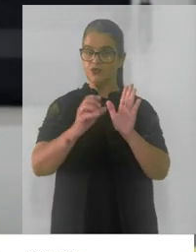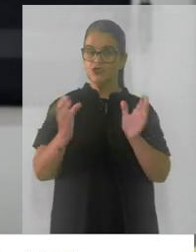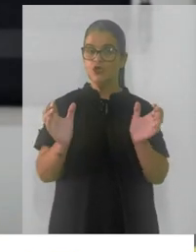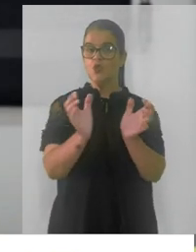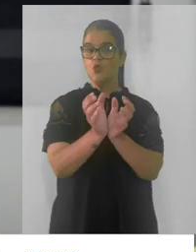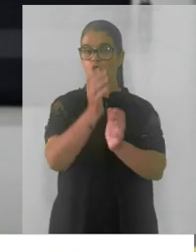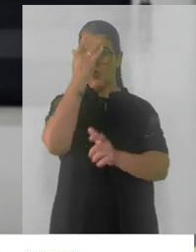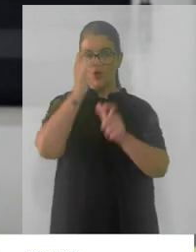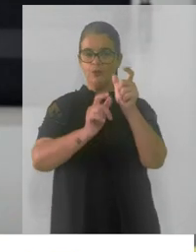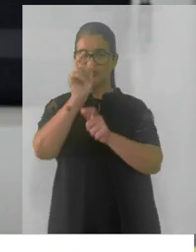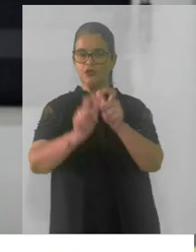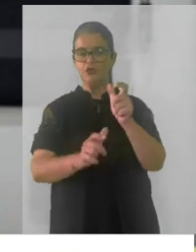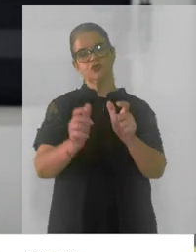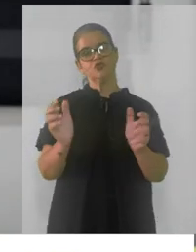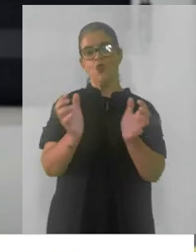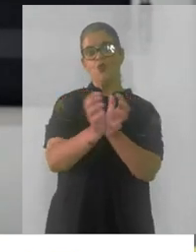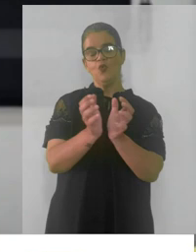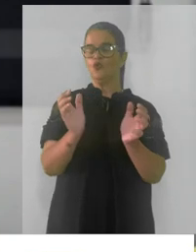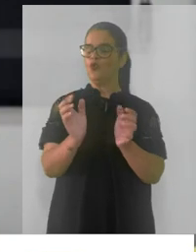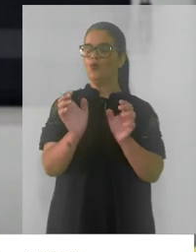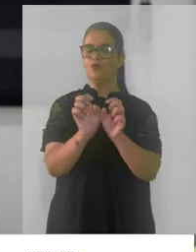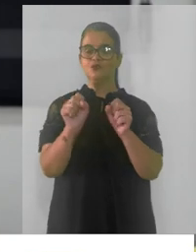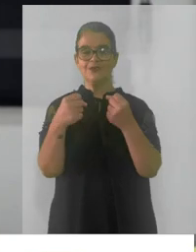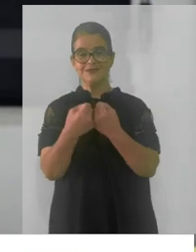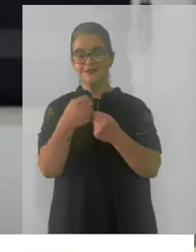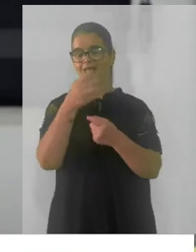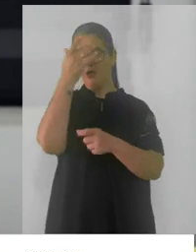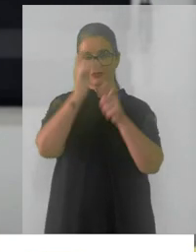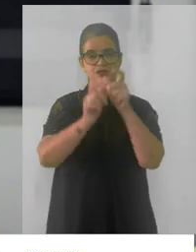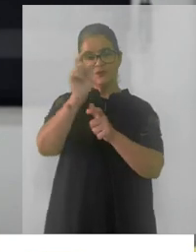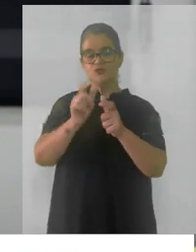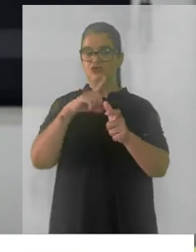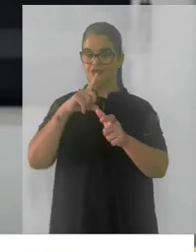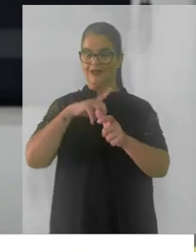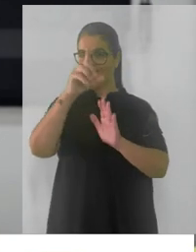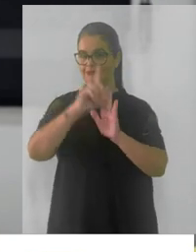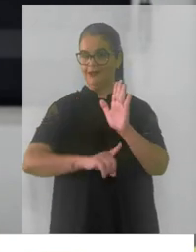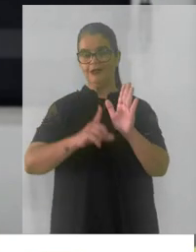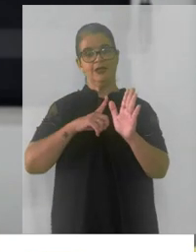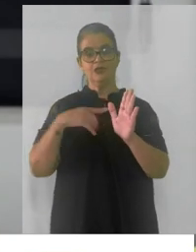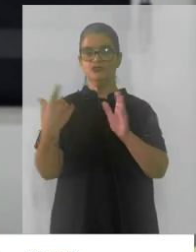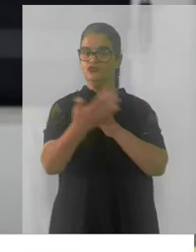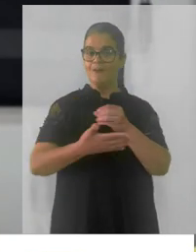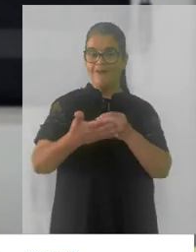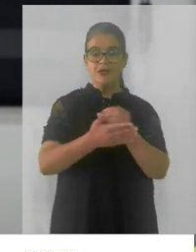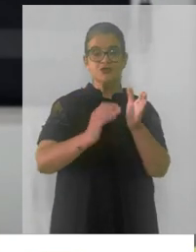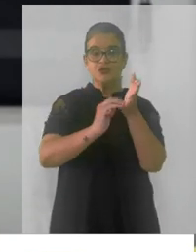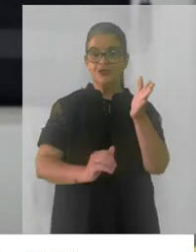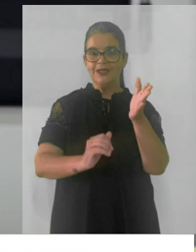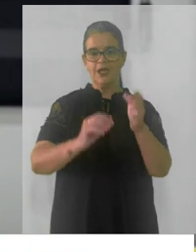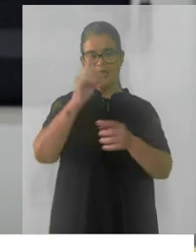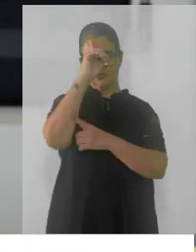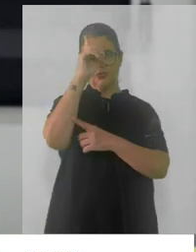se um grupo de sujeitos na sociedade tem os direitos mais elementares, retirados de seu dia a dia,